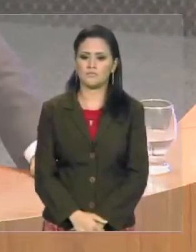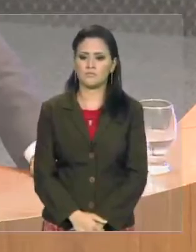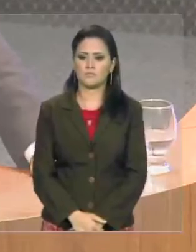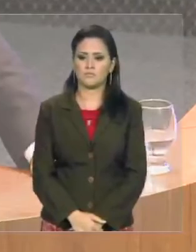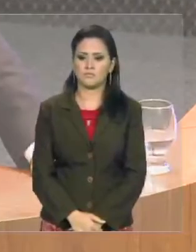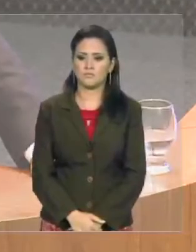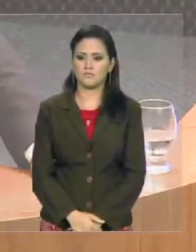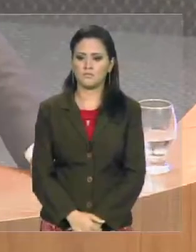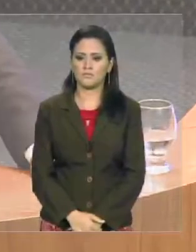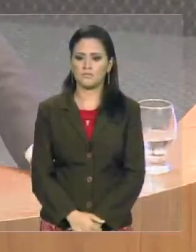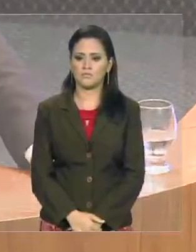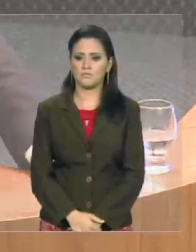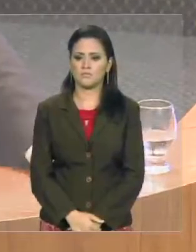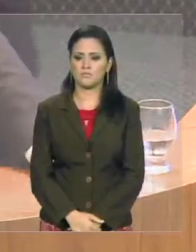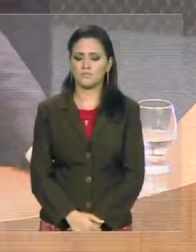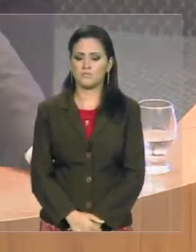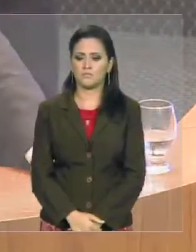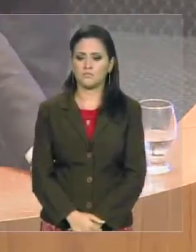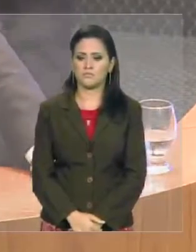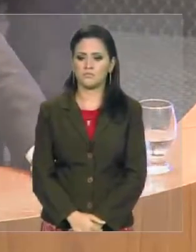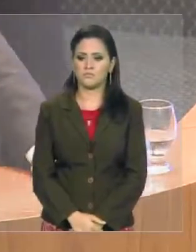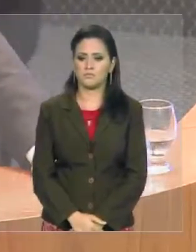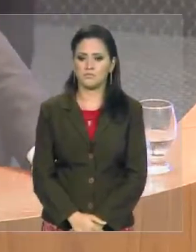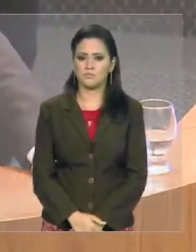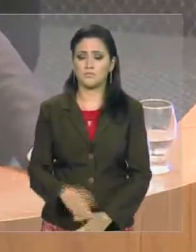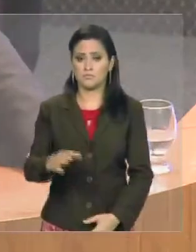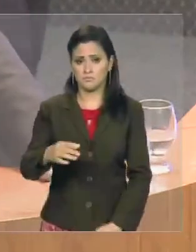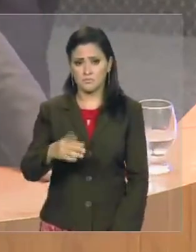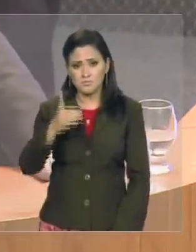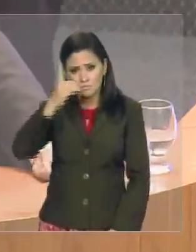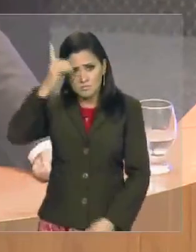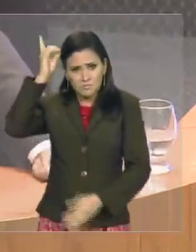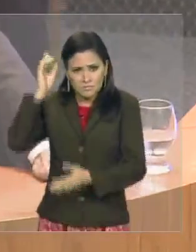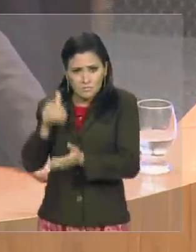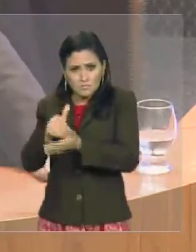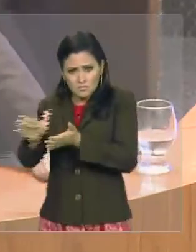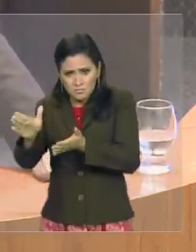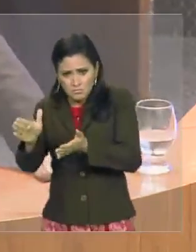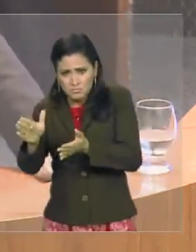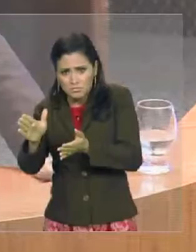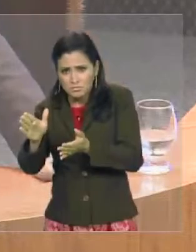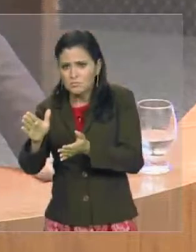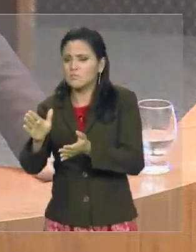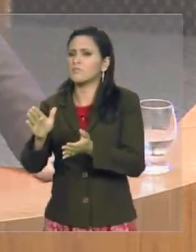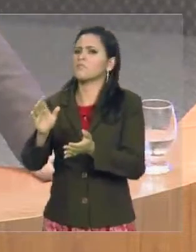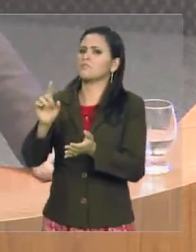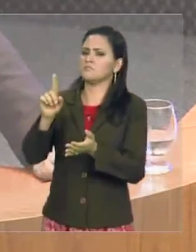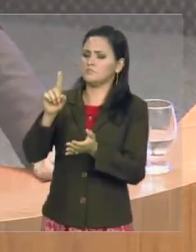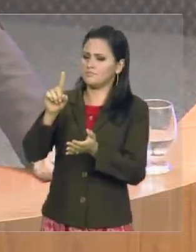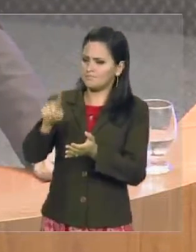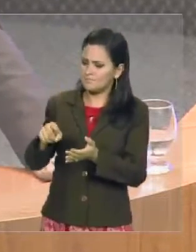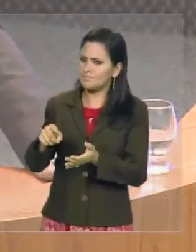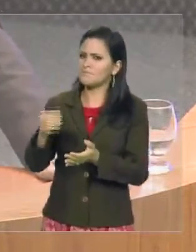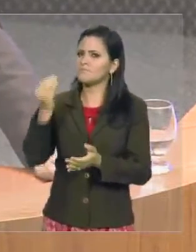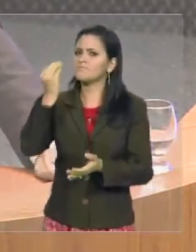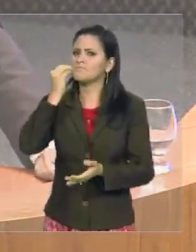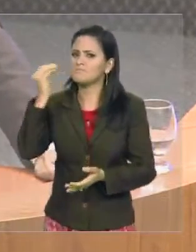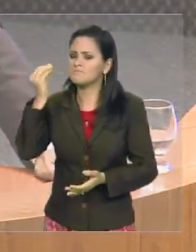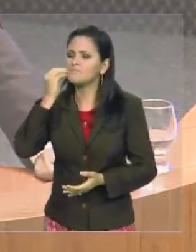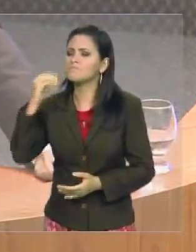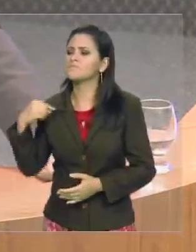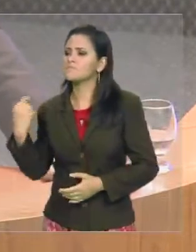a administradora do impeachment, serviu para todos nós, para mostrar que a população está atenta às nossas ações. E muito mais,